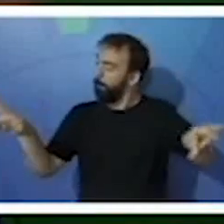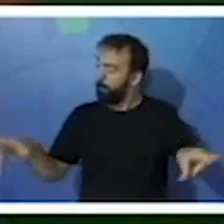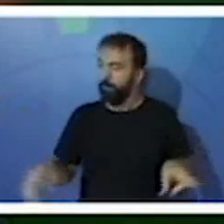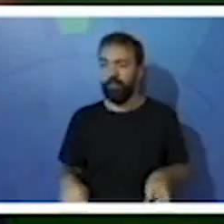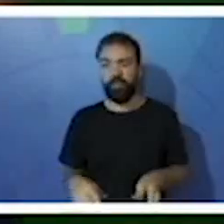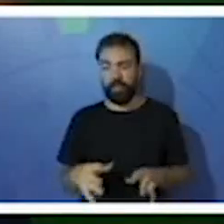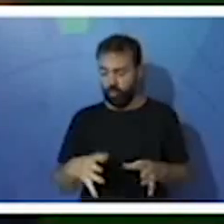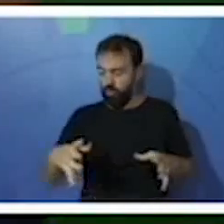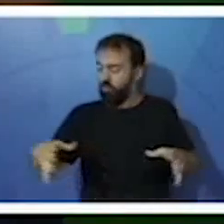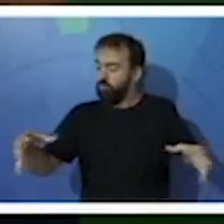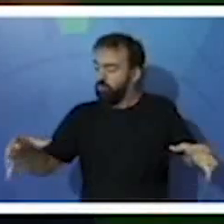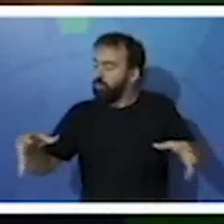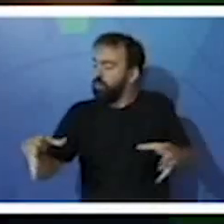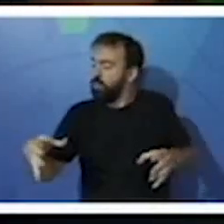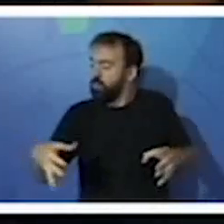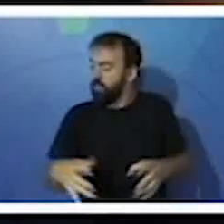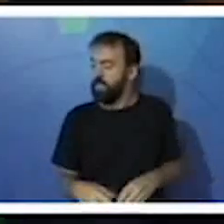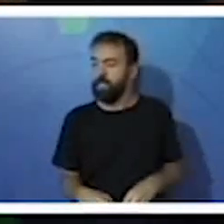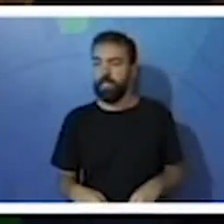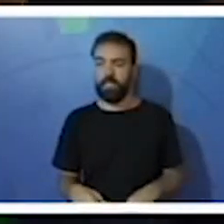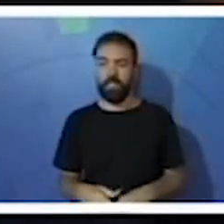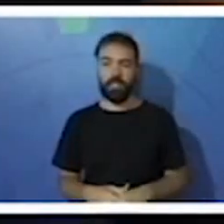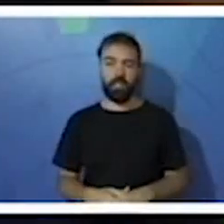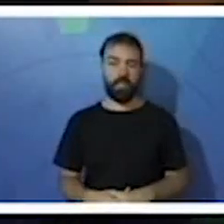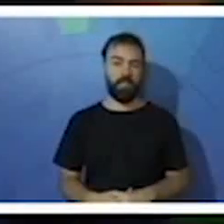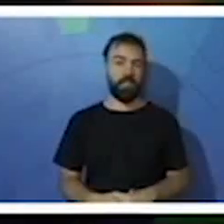tamanho. Tá? Ó, de acordo com a espécie.